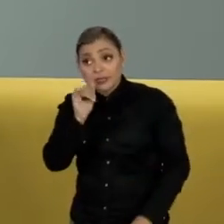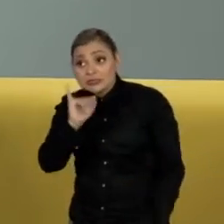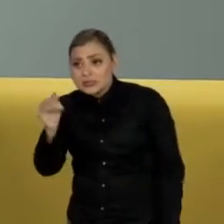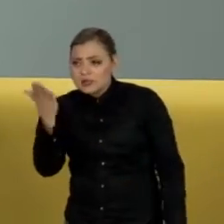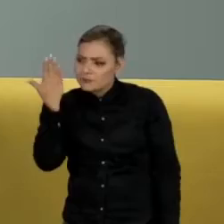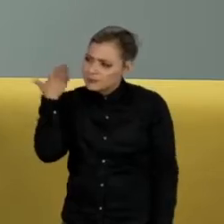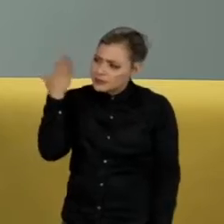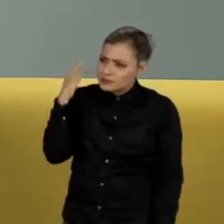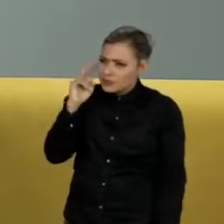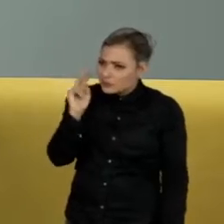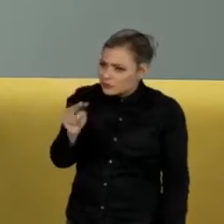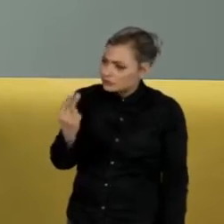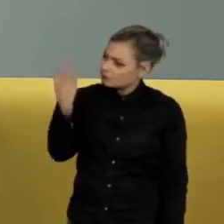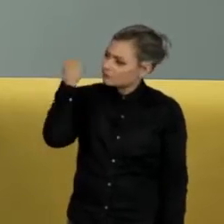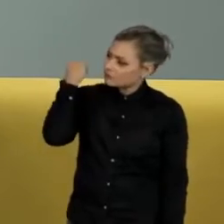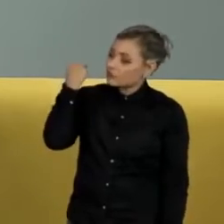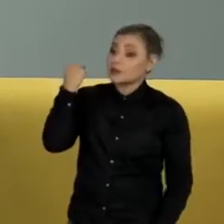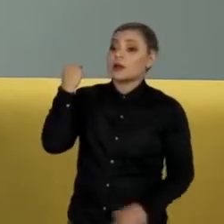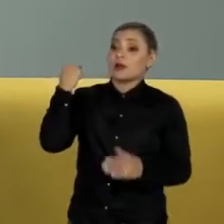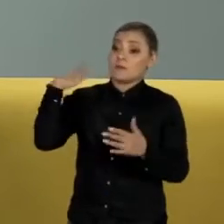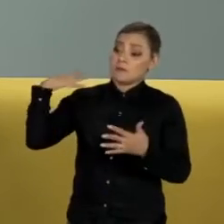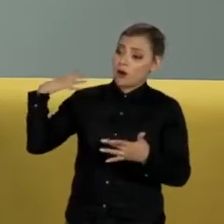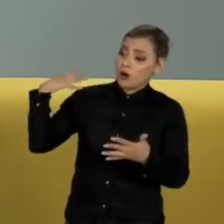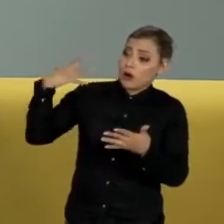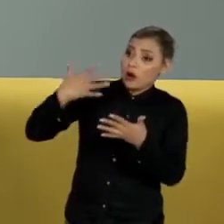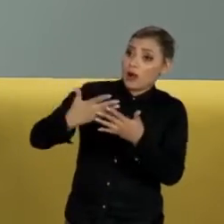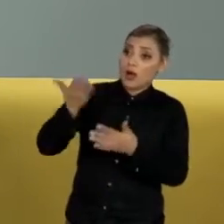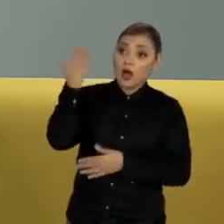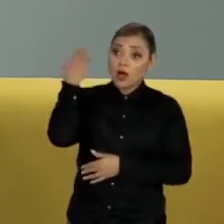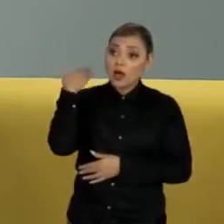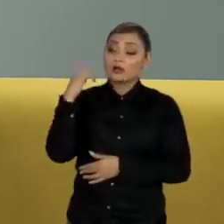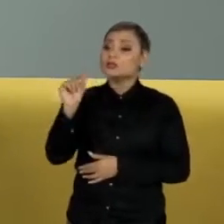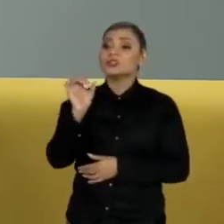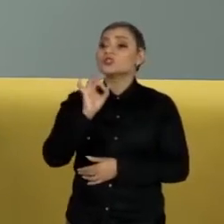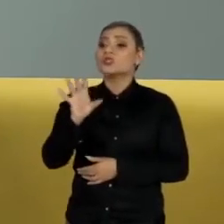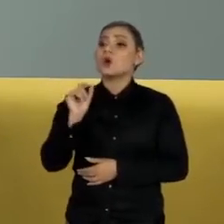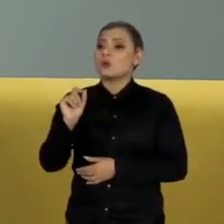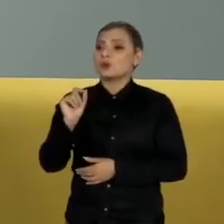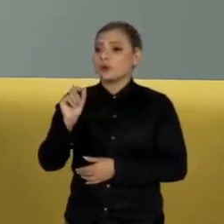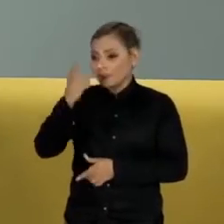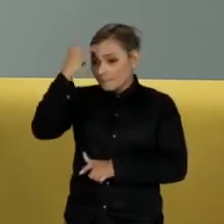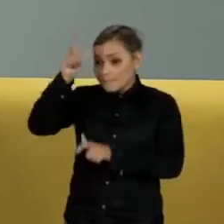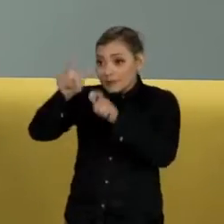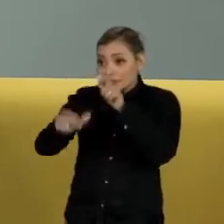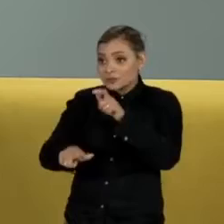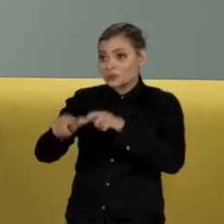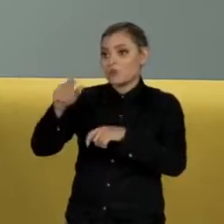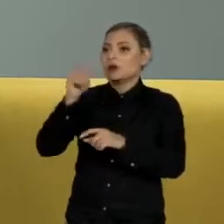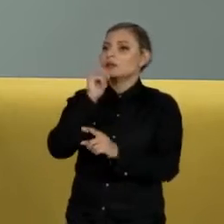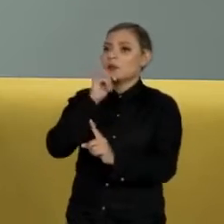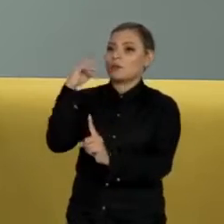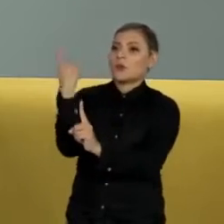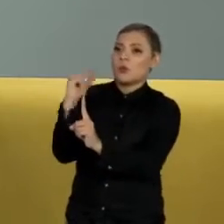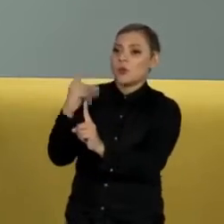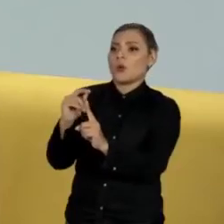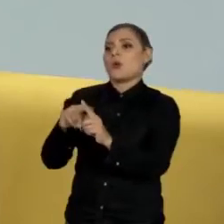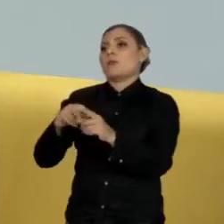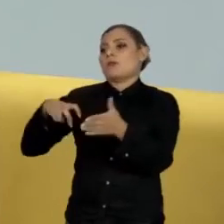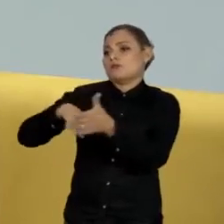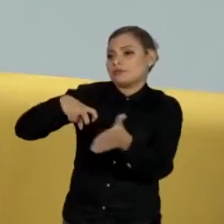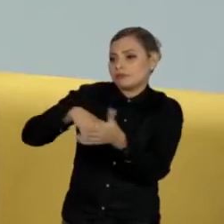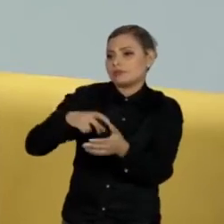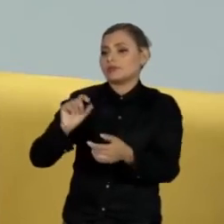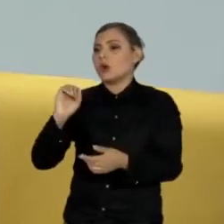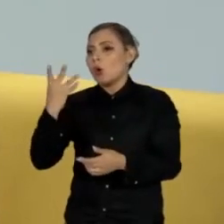passado, a gente vai ver na história que a pena antes incidia sobre o corpo da pessoa. Chibatadas, pena de morte.